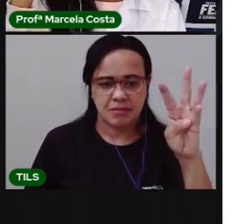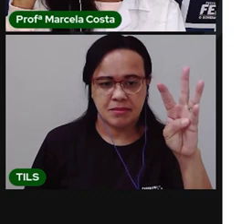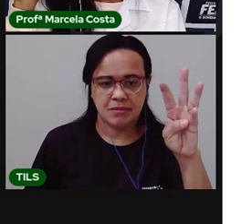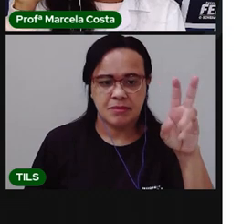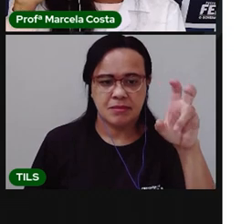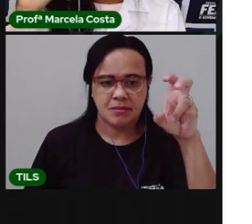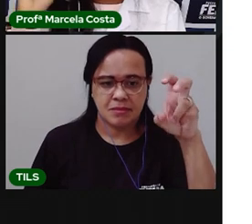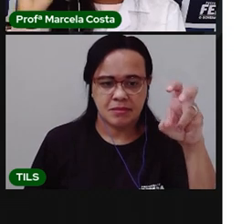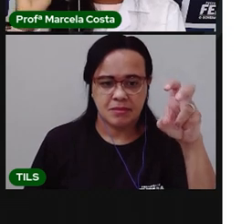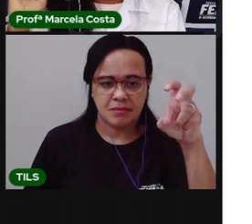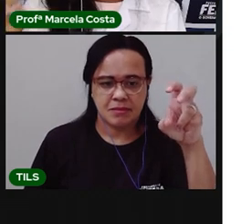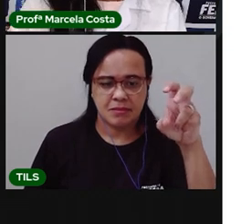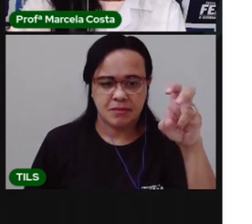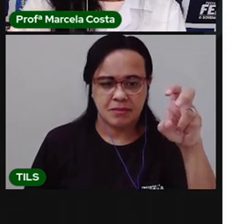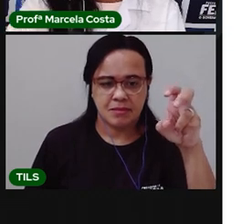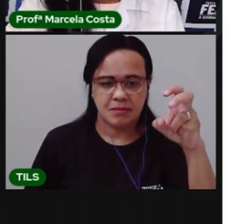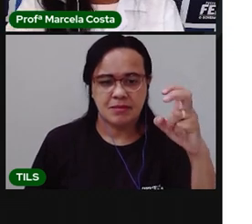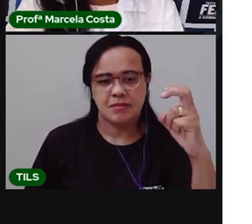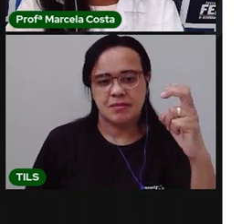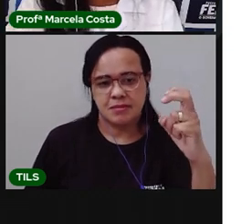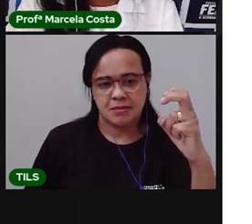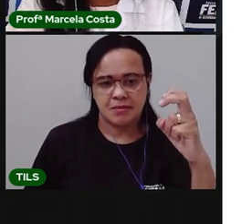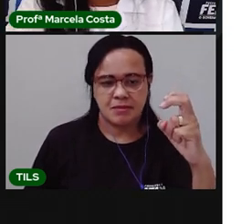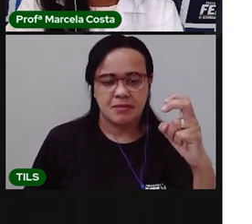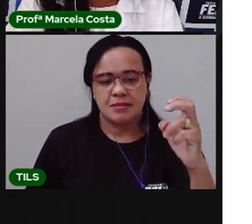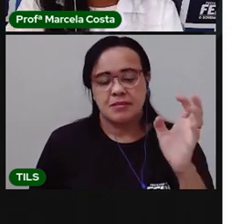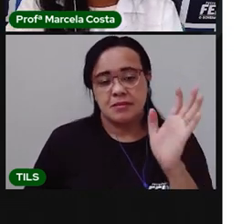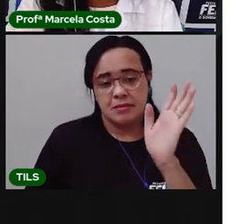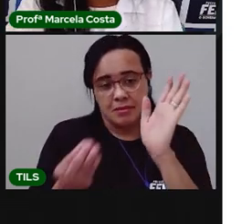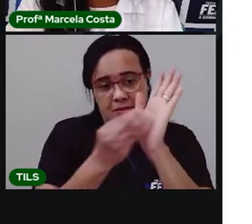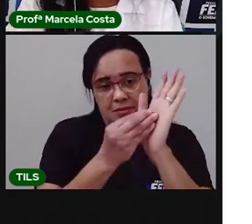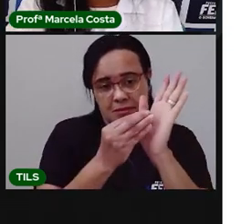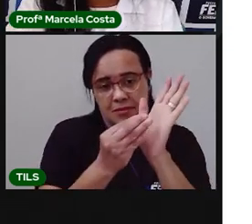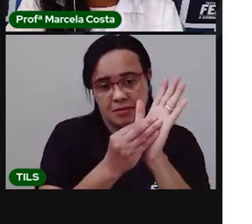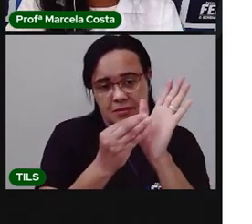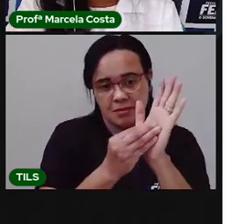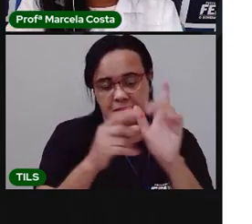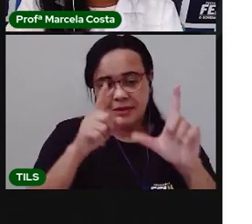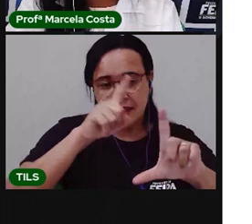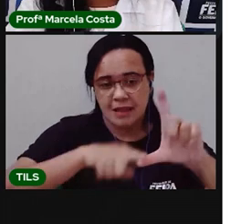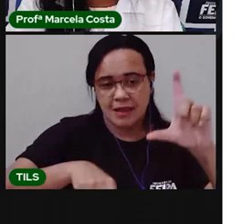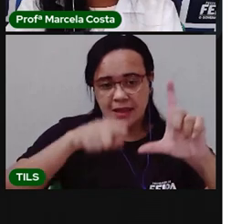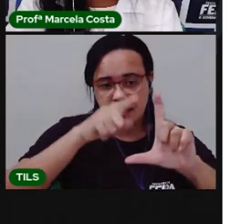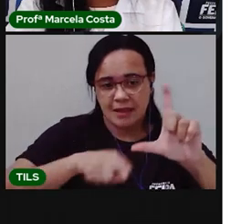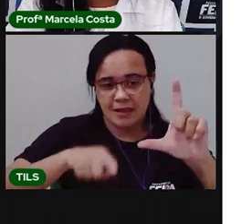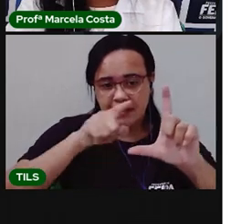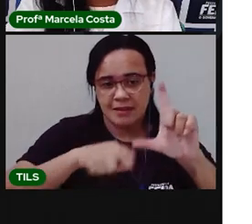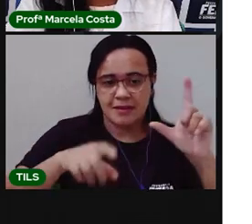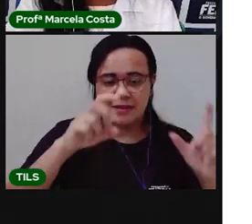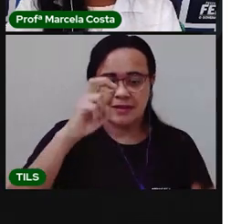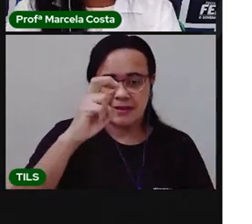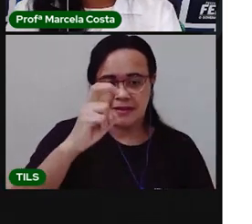quatro, cinco letrinhas. Aí, eu vou colocar aqui nessa última linha, tá bom?